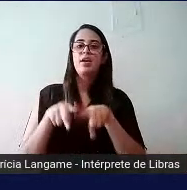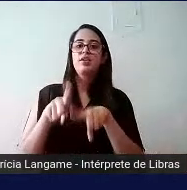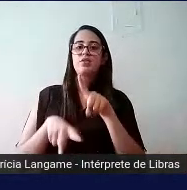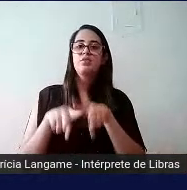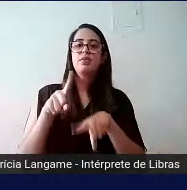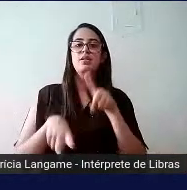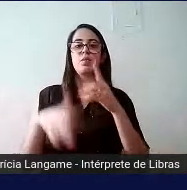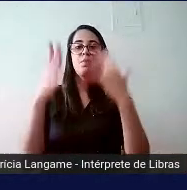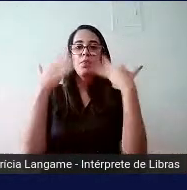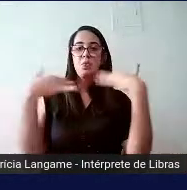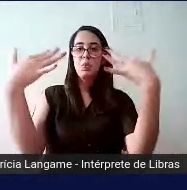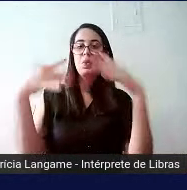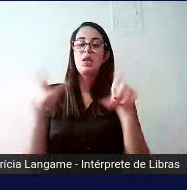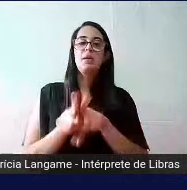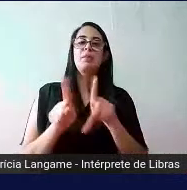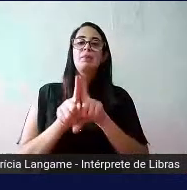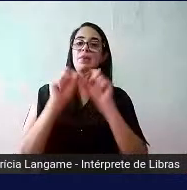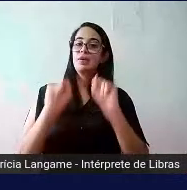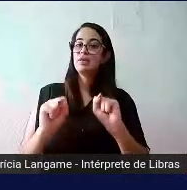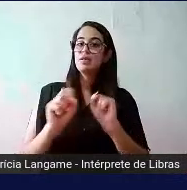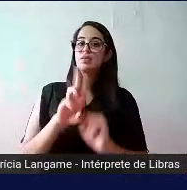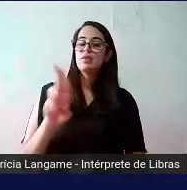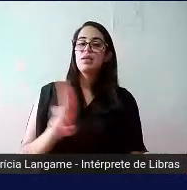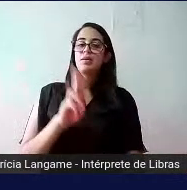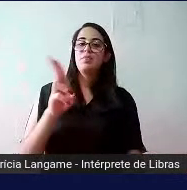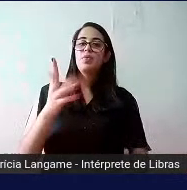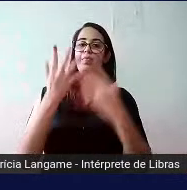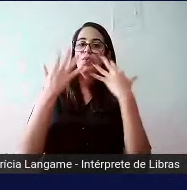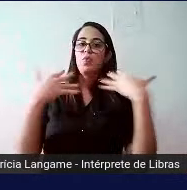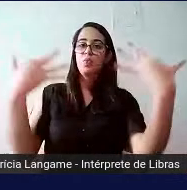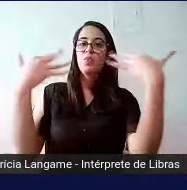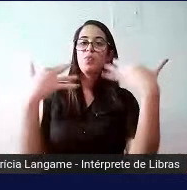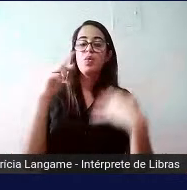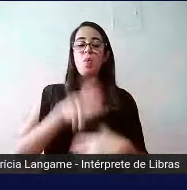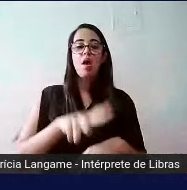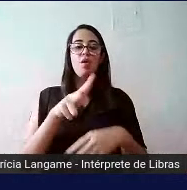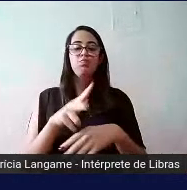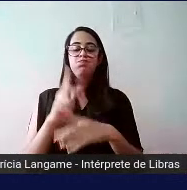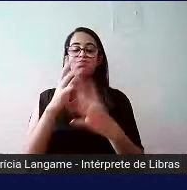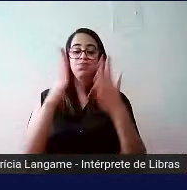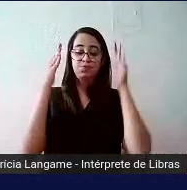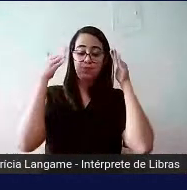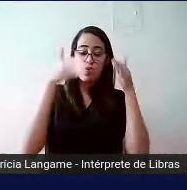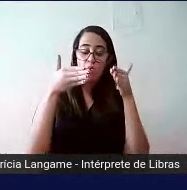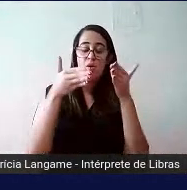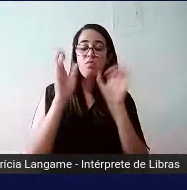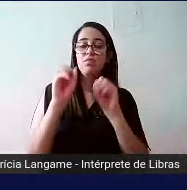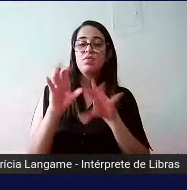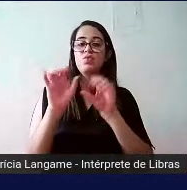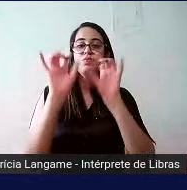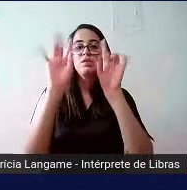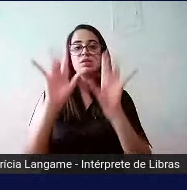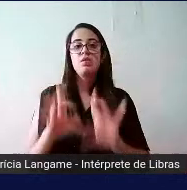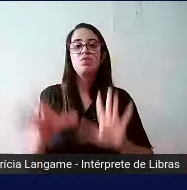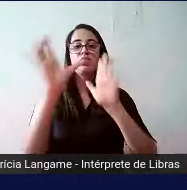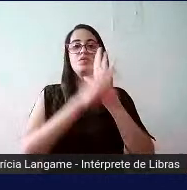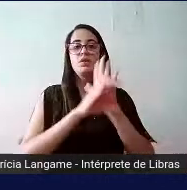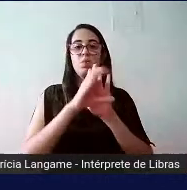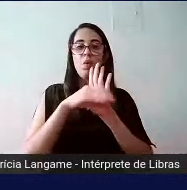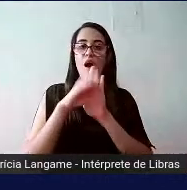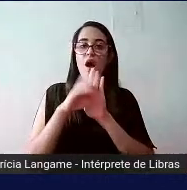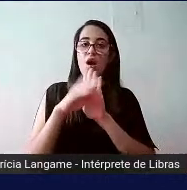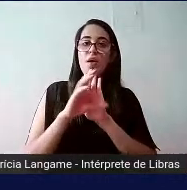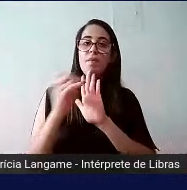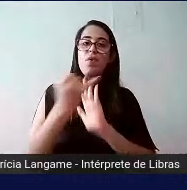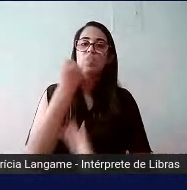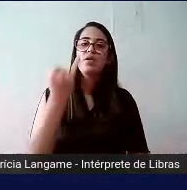e que também podem ser utilizados por um público que não é o alvo da educação especial. São questões conceituais que é importante